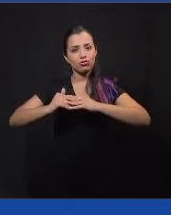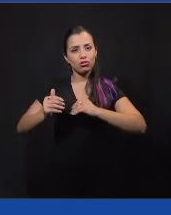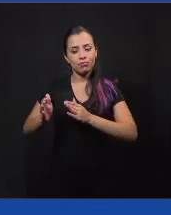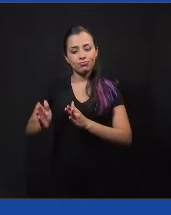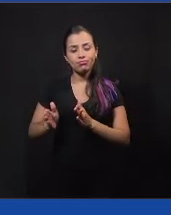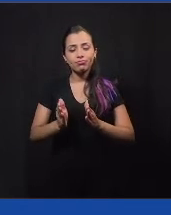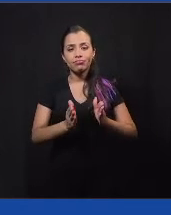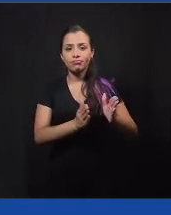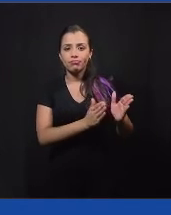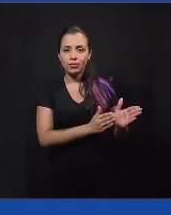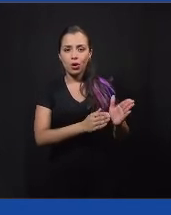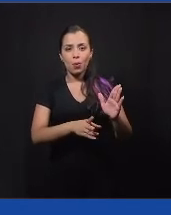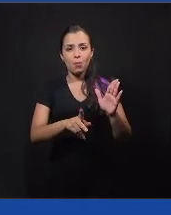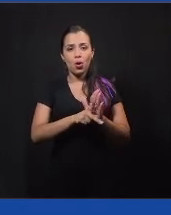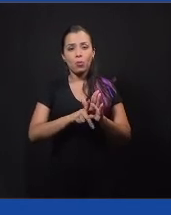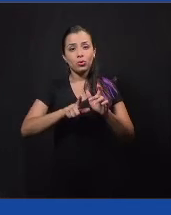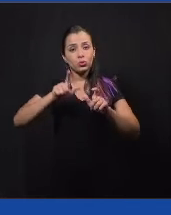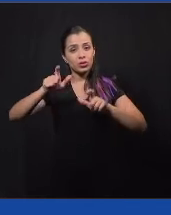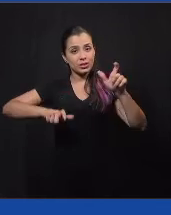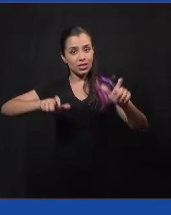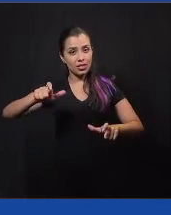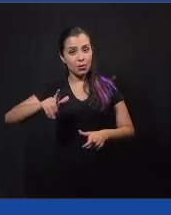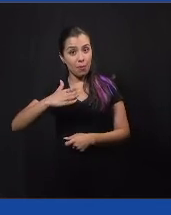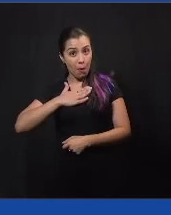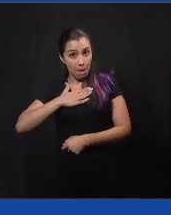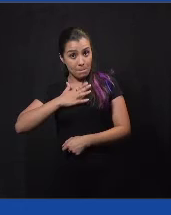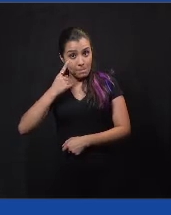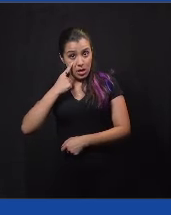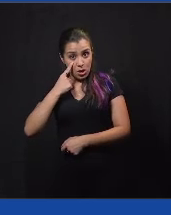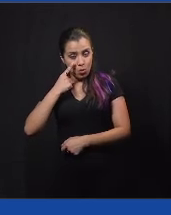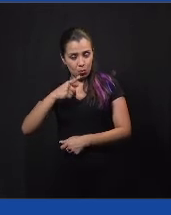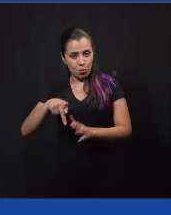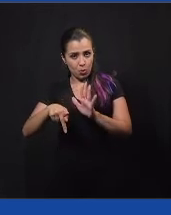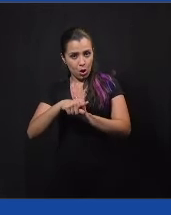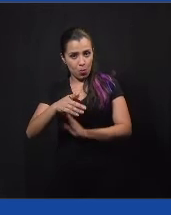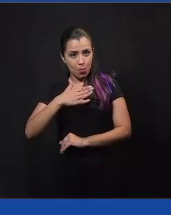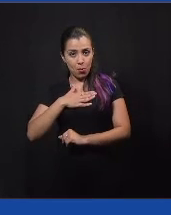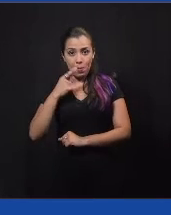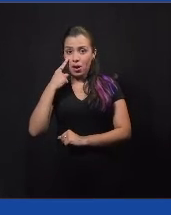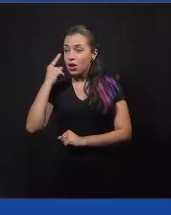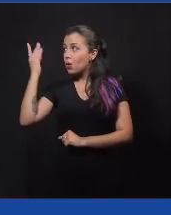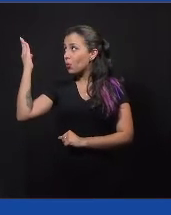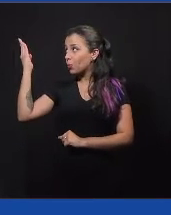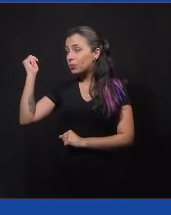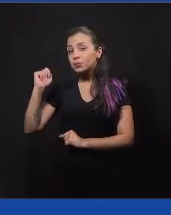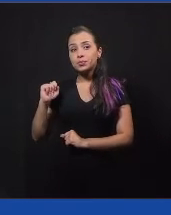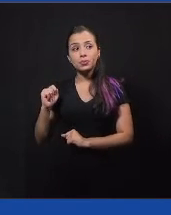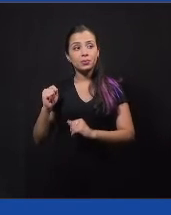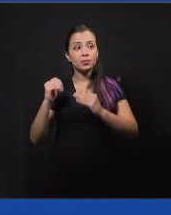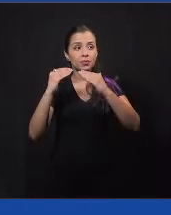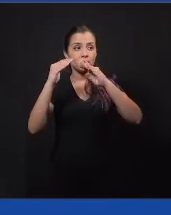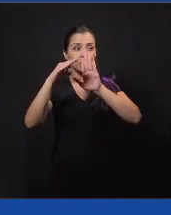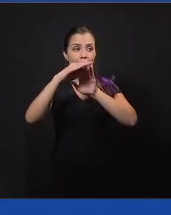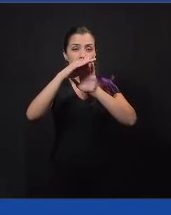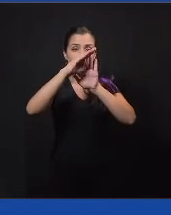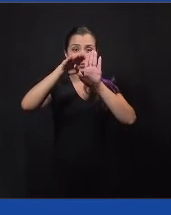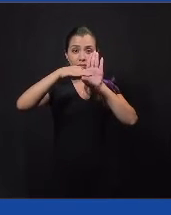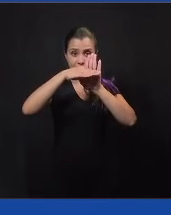Então, esse é o meu perfil no aplicativo, e logo ali embaixo, jornada do cidadão em Mirai,